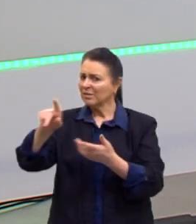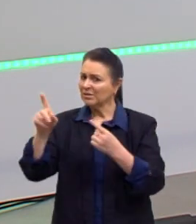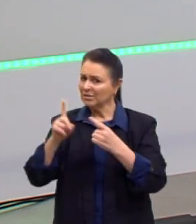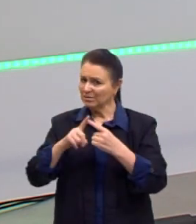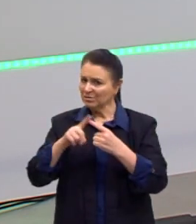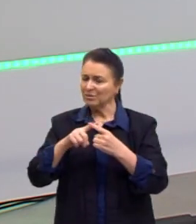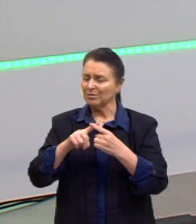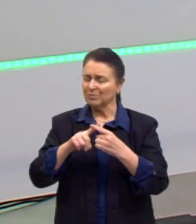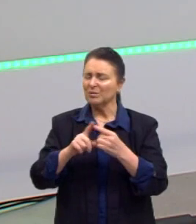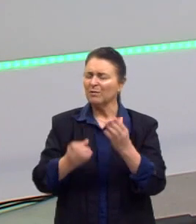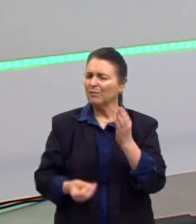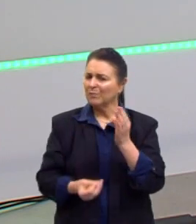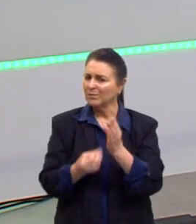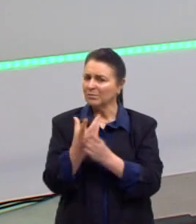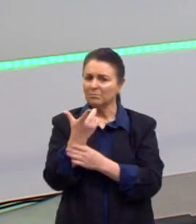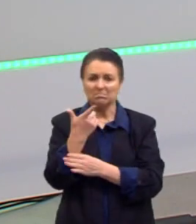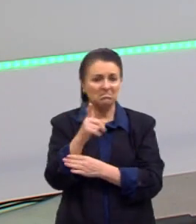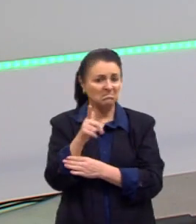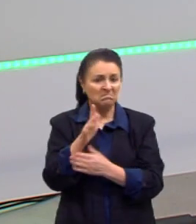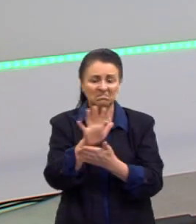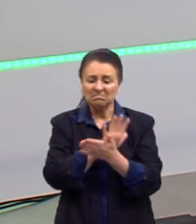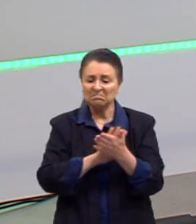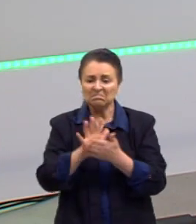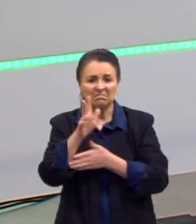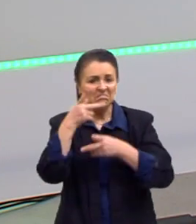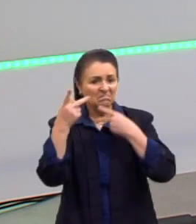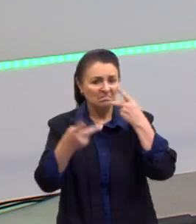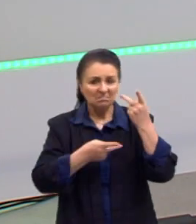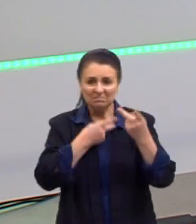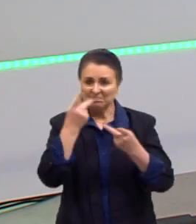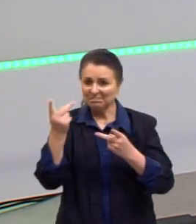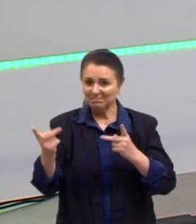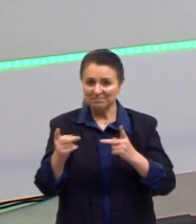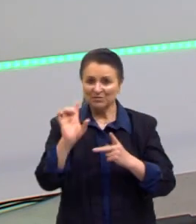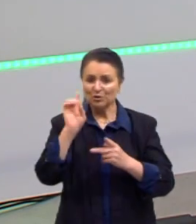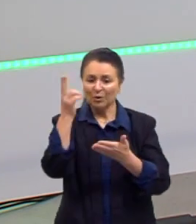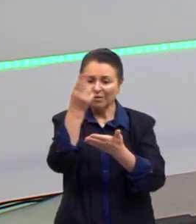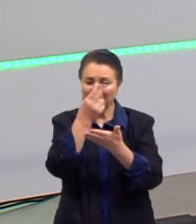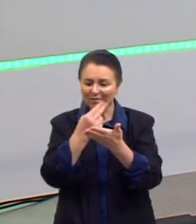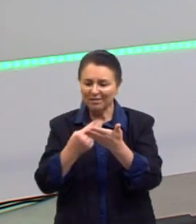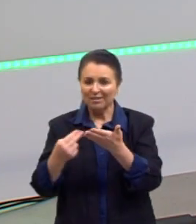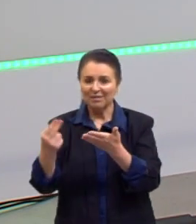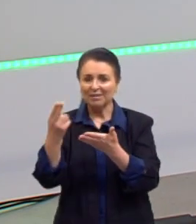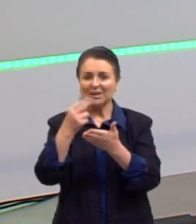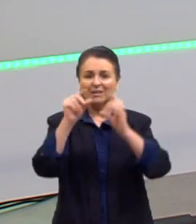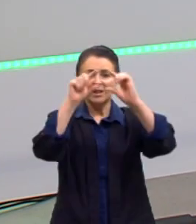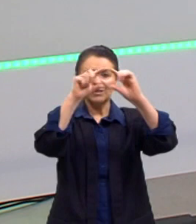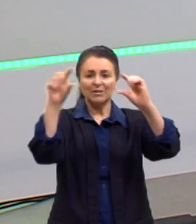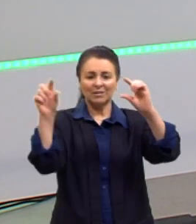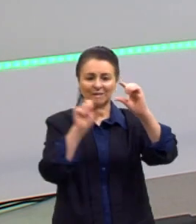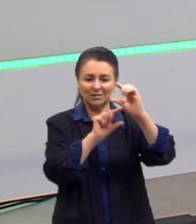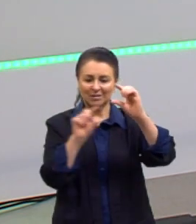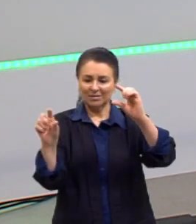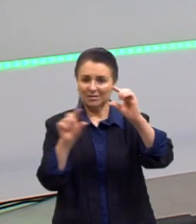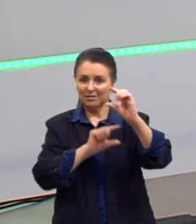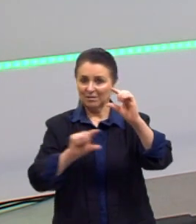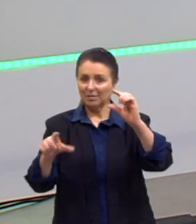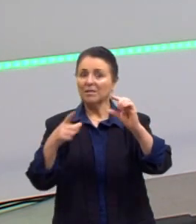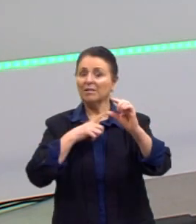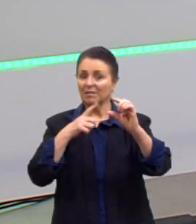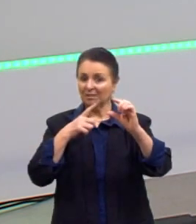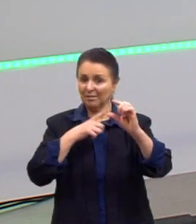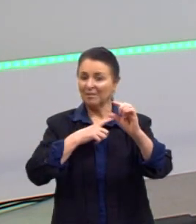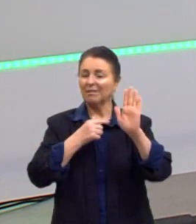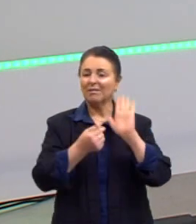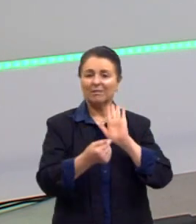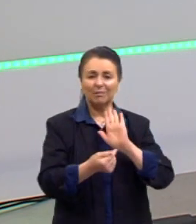produzidas que não têm falas na sua organização e ainda assim transmitem uma ideia,